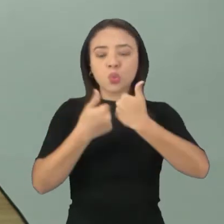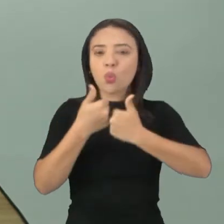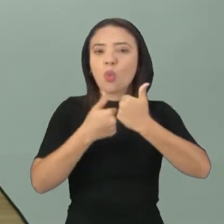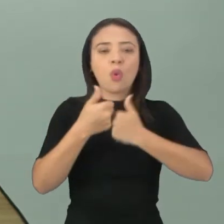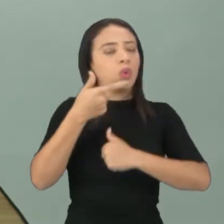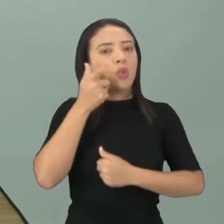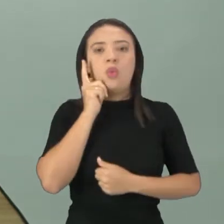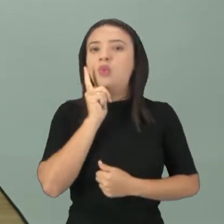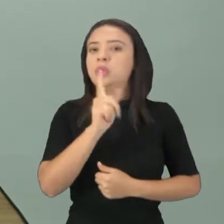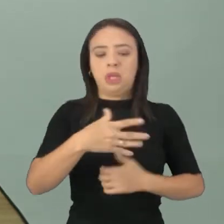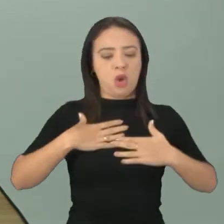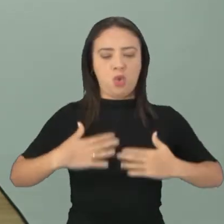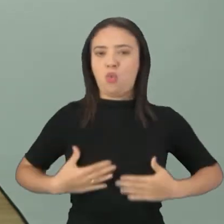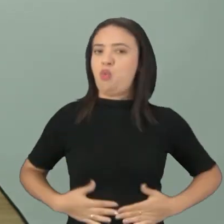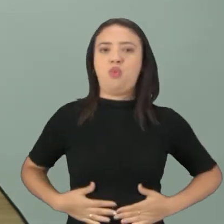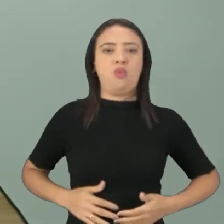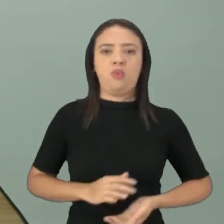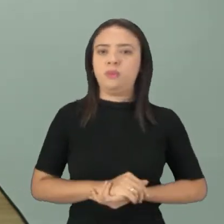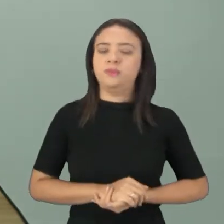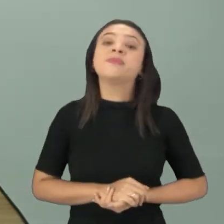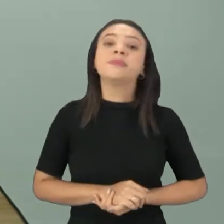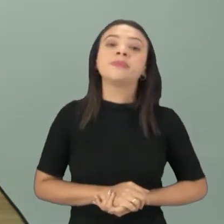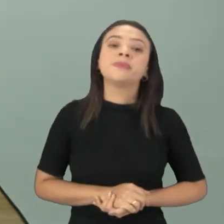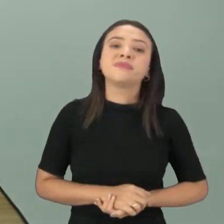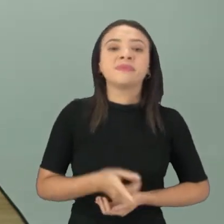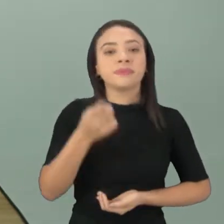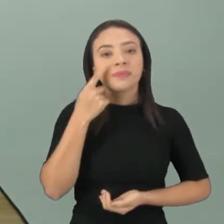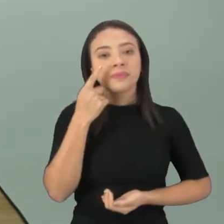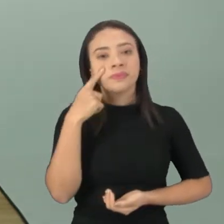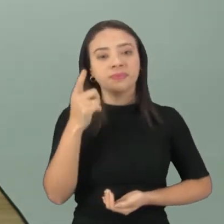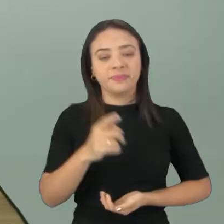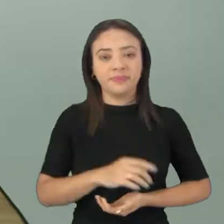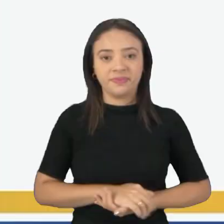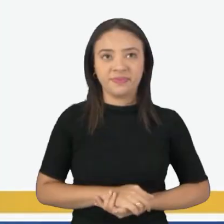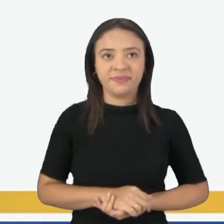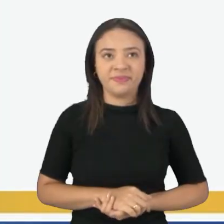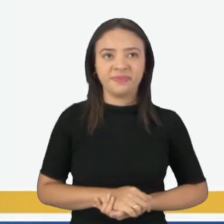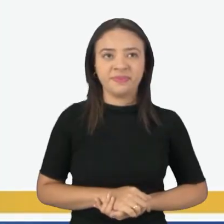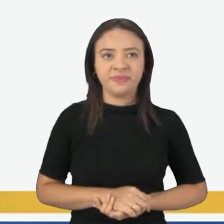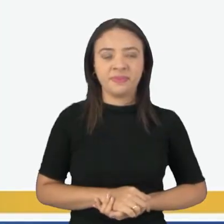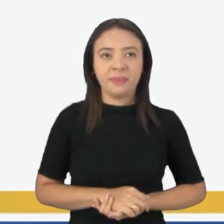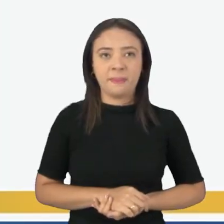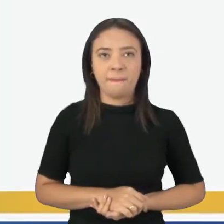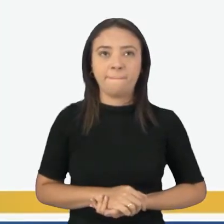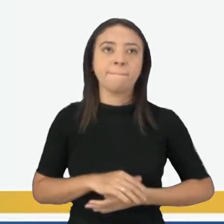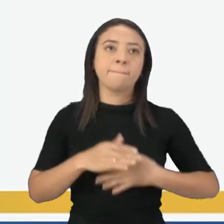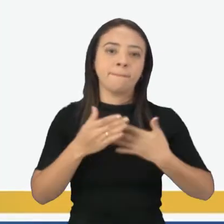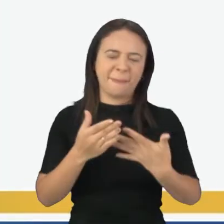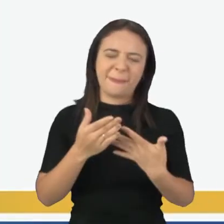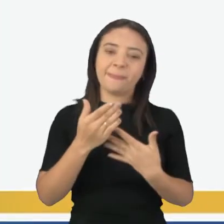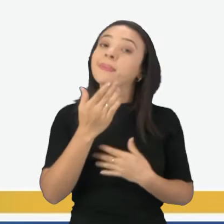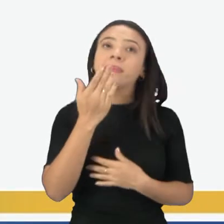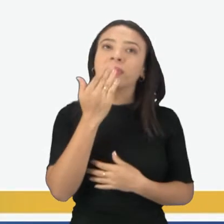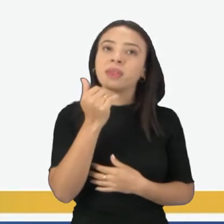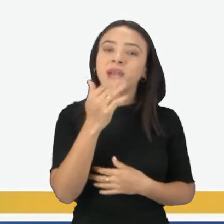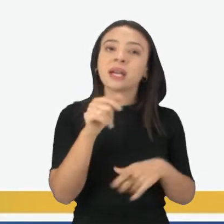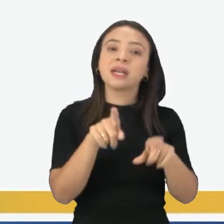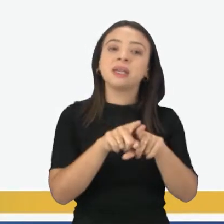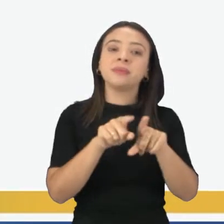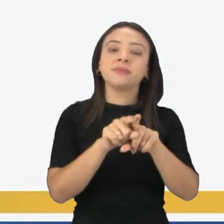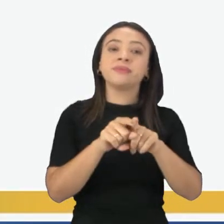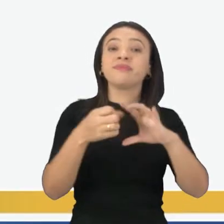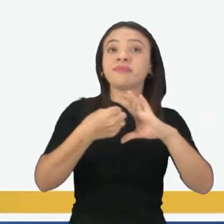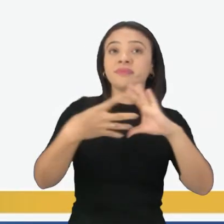bem nutrido. Vamos aqui na telinha novamente. Os alimentos e suas